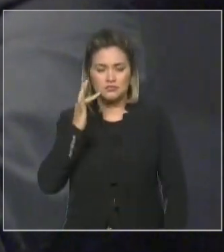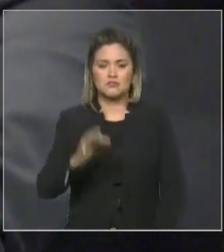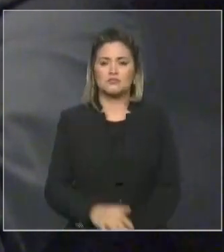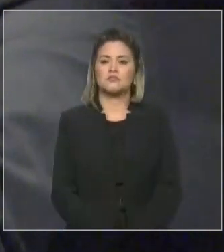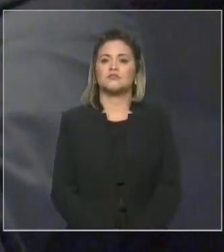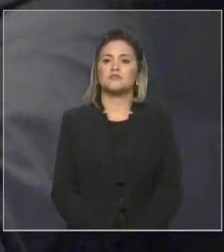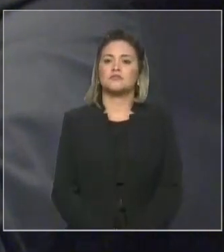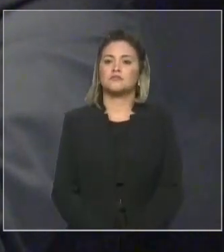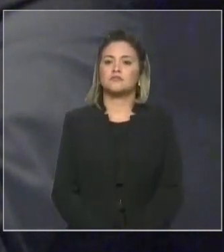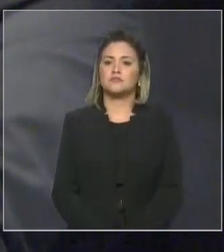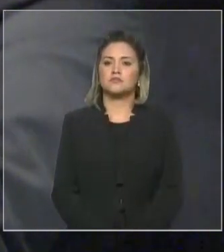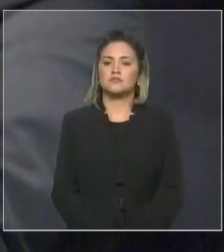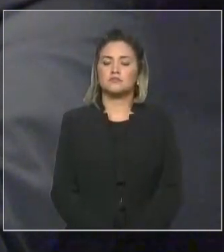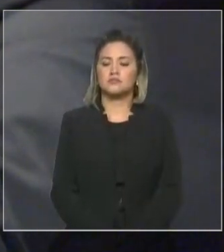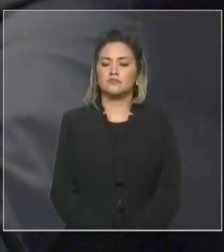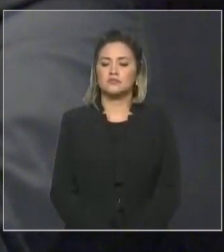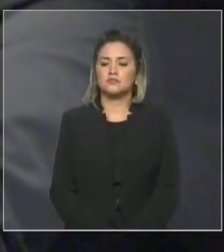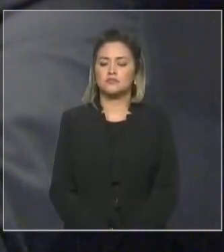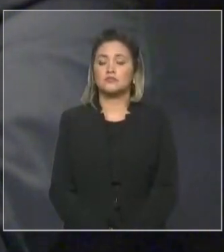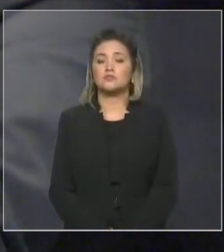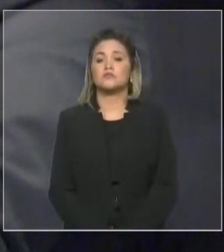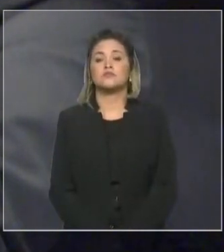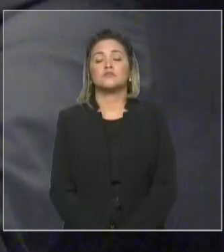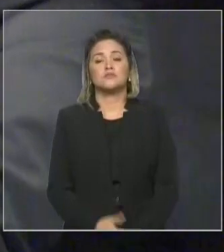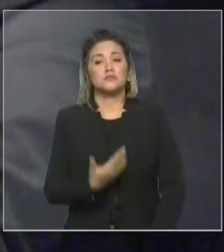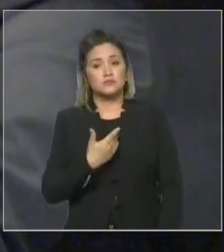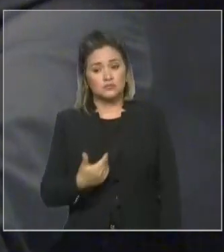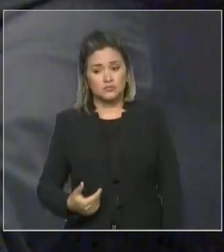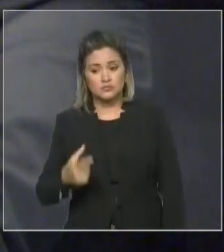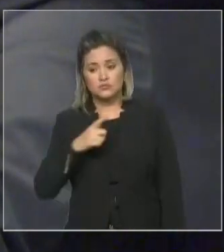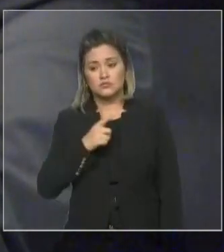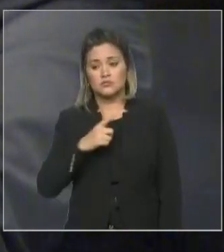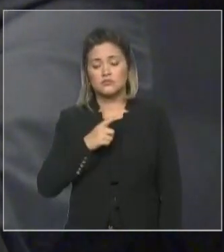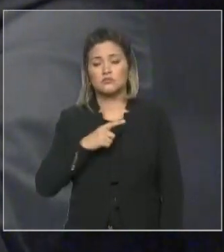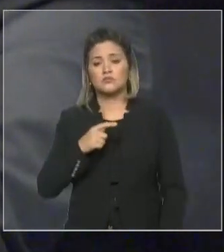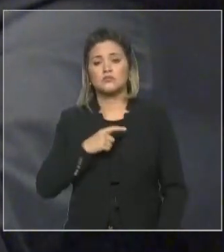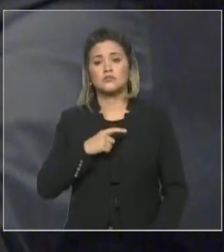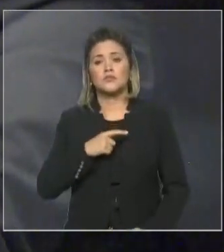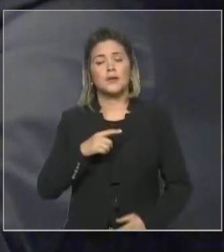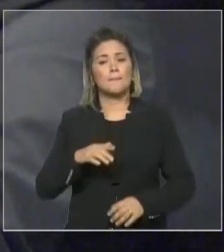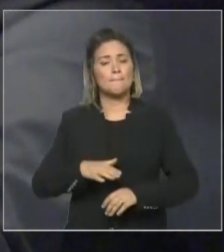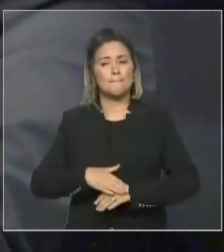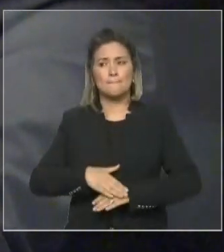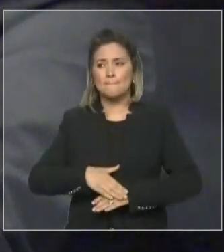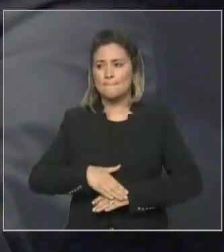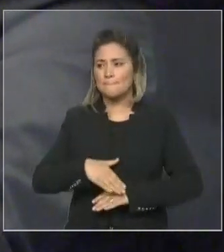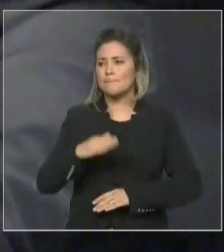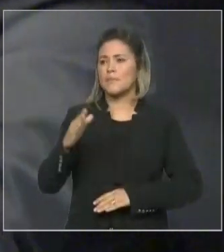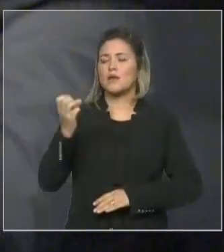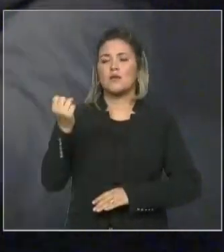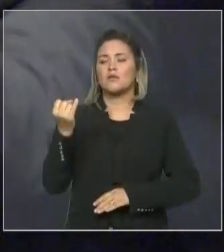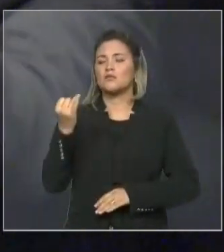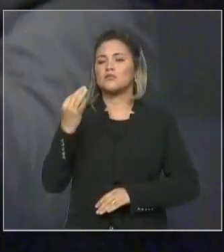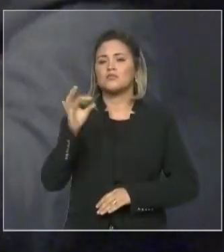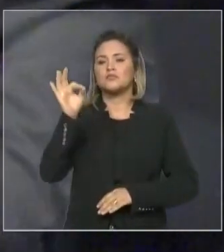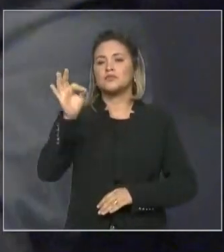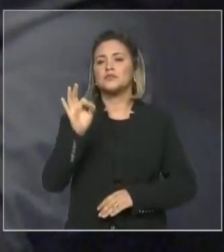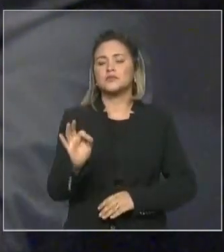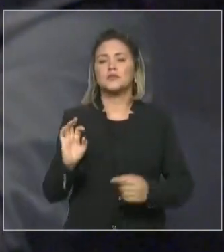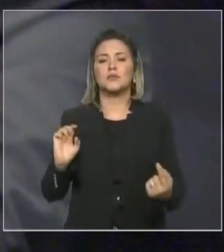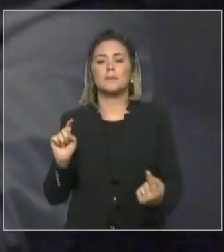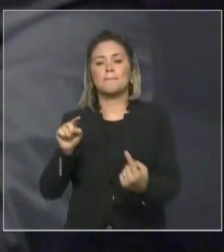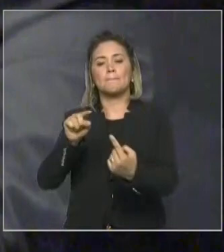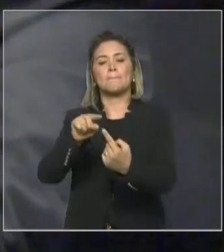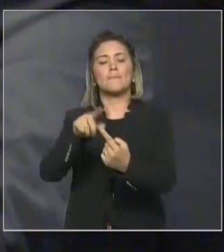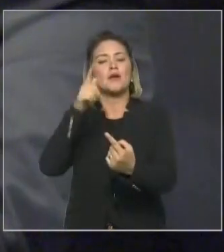o governador que teve o maior cumprimento de metas das suas propostas quando da eleição de 2014. Isso, sem dúvida, quantas reuniões eu fiz com V.